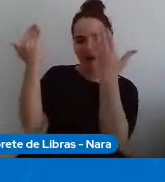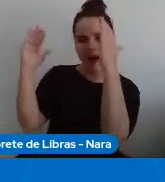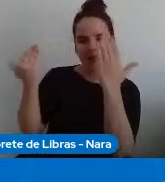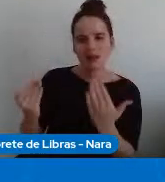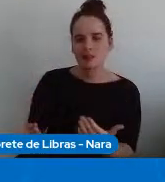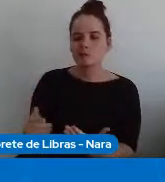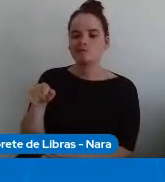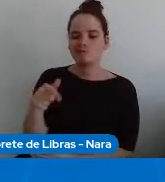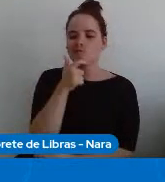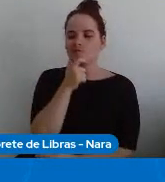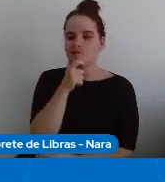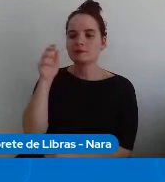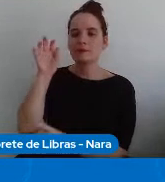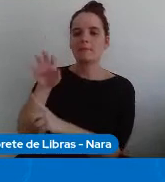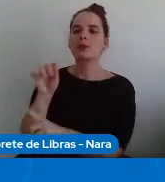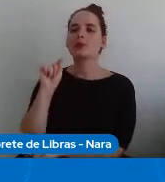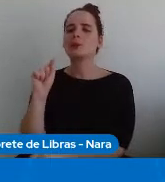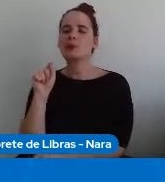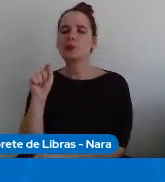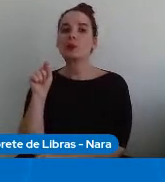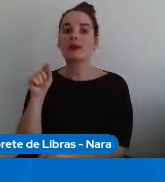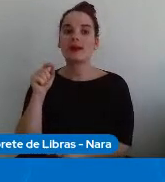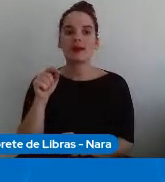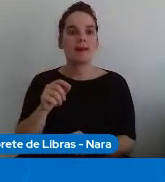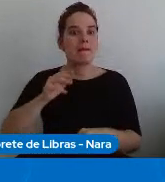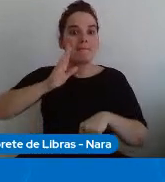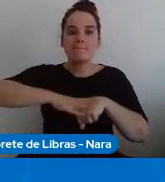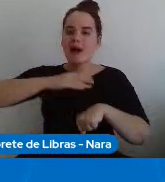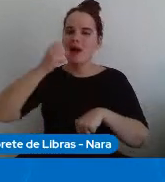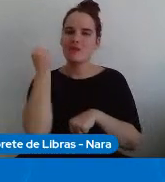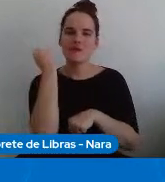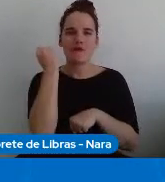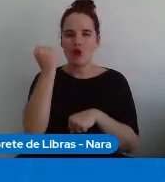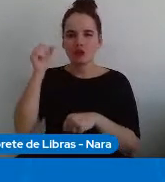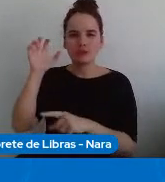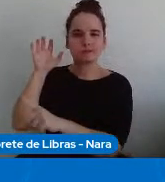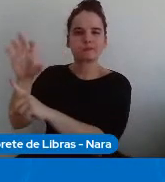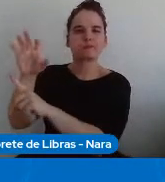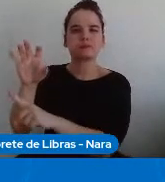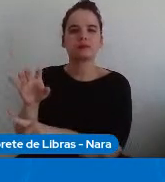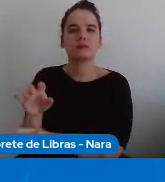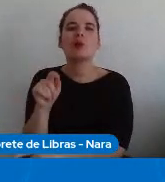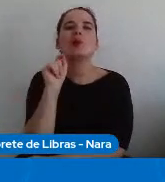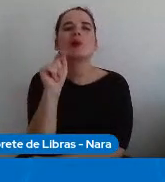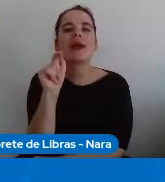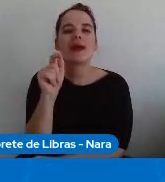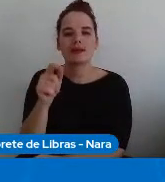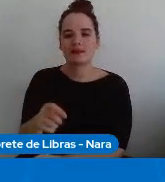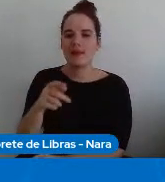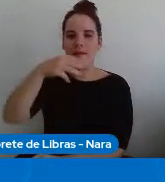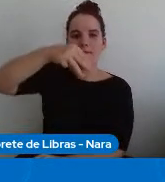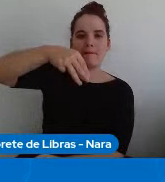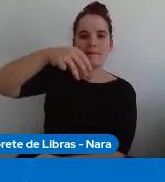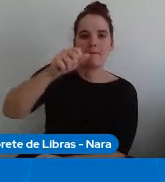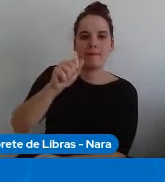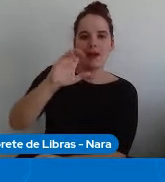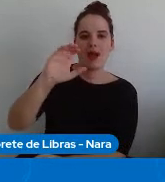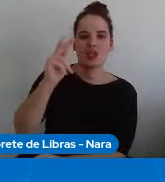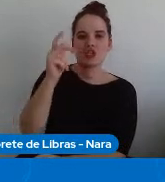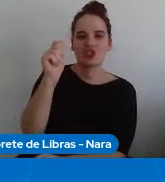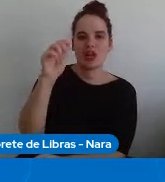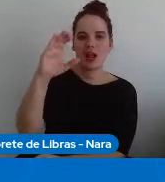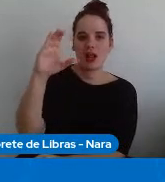impactante dessa mudança de tecnologia foi o machado, a introdução do machado de aço.